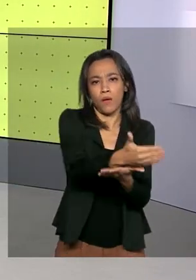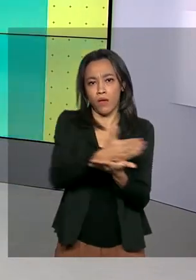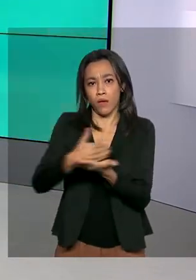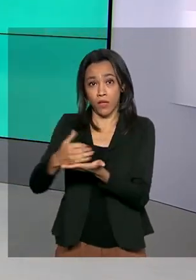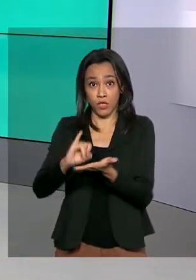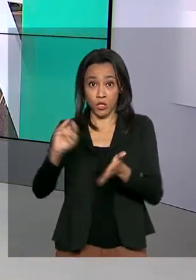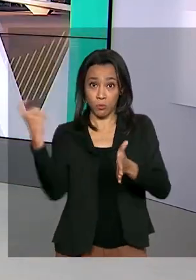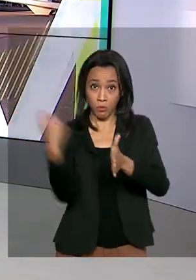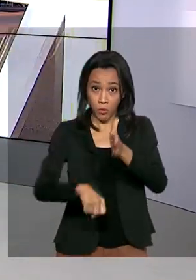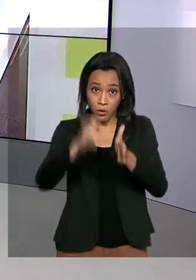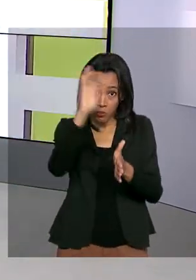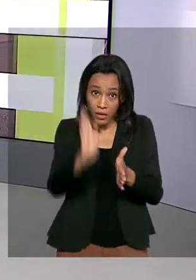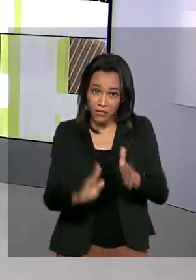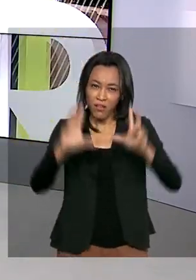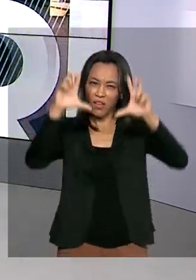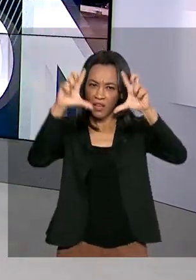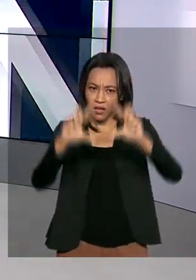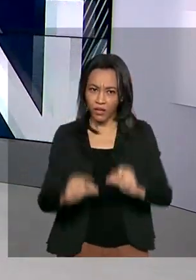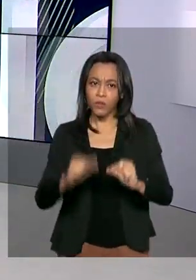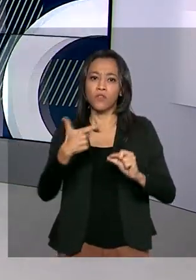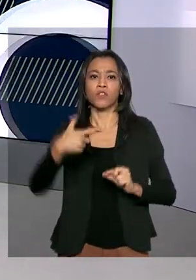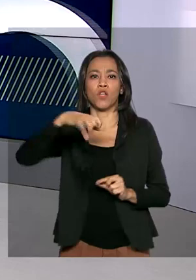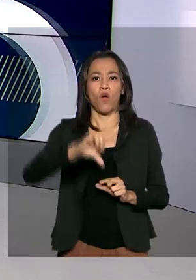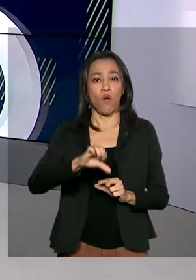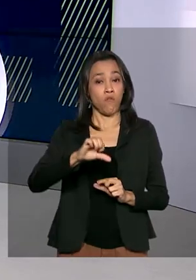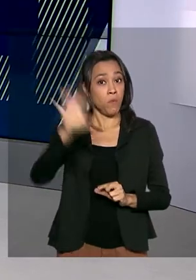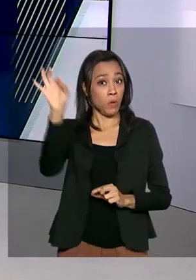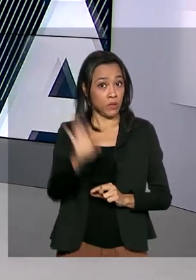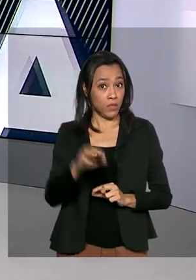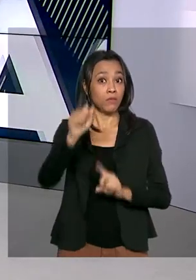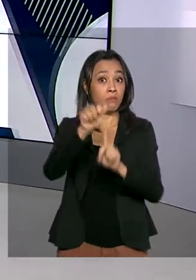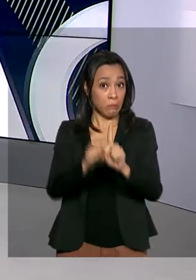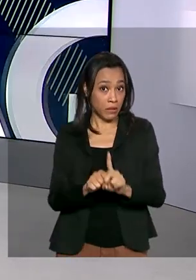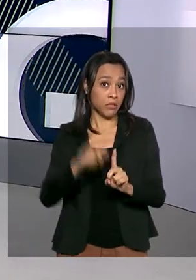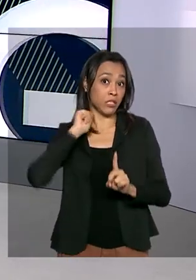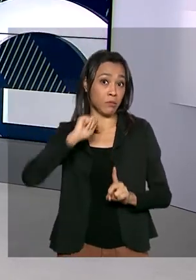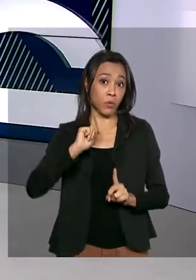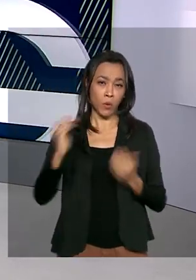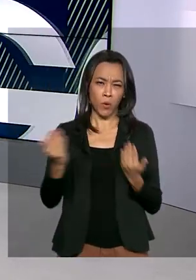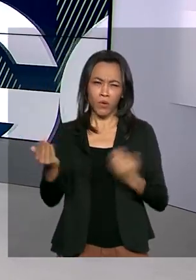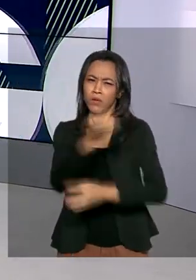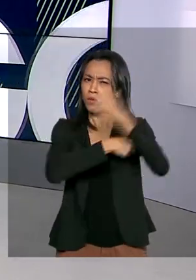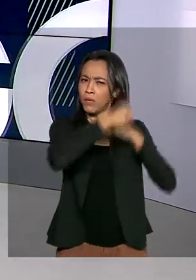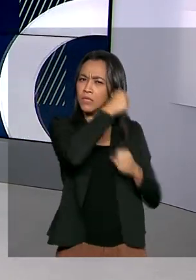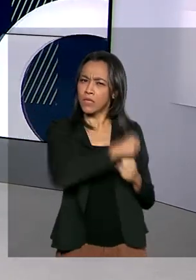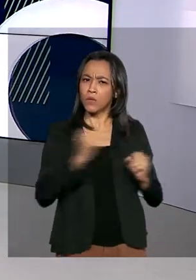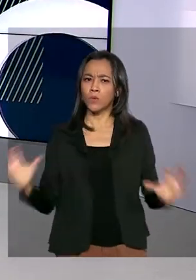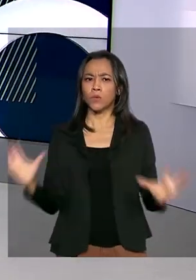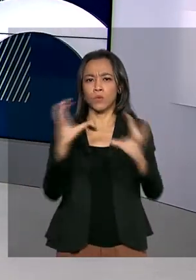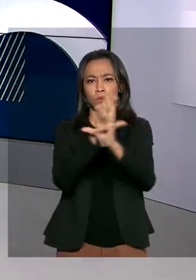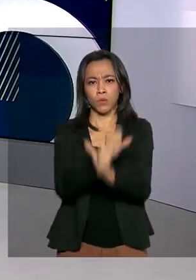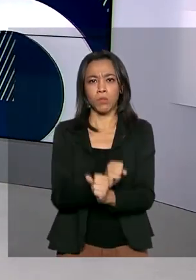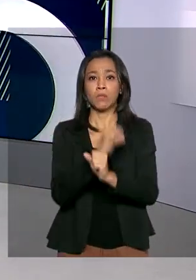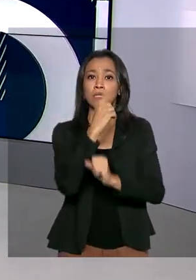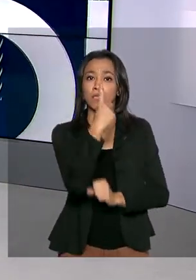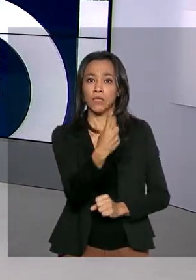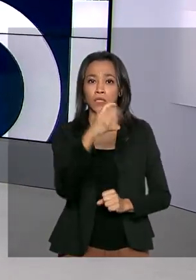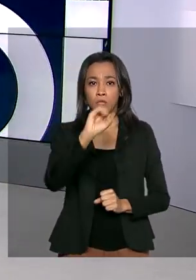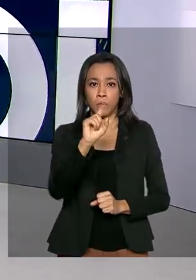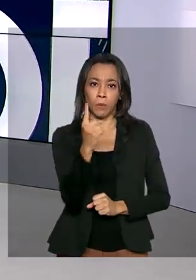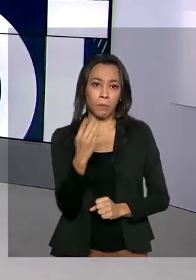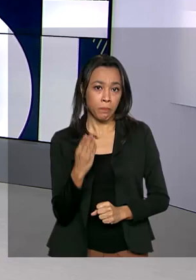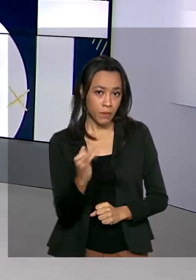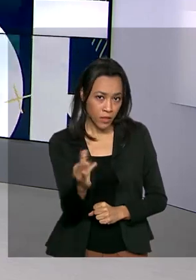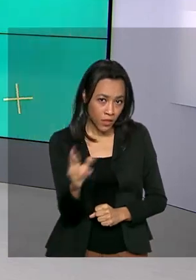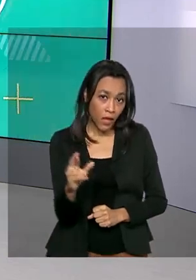caiu 29% em abril deste ano, em relação ao ano passado, e somou cerca de R 101 bilhões. De